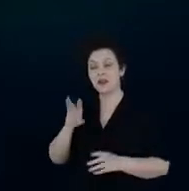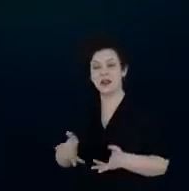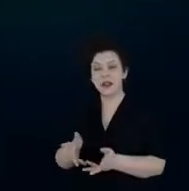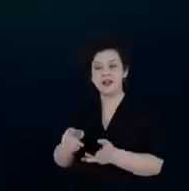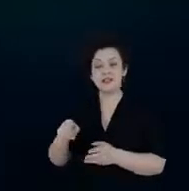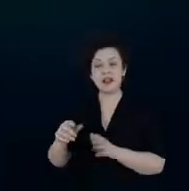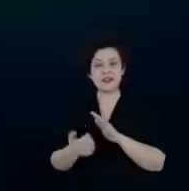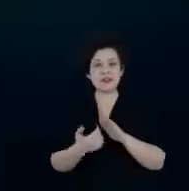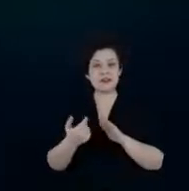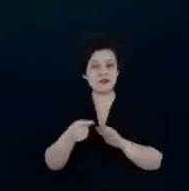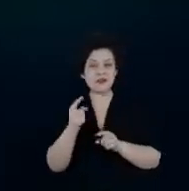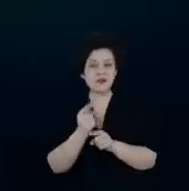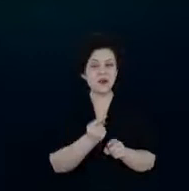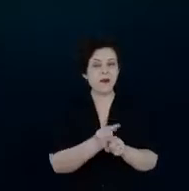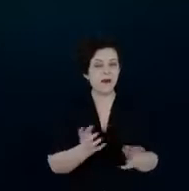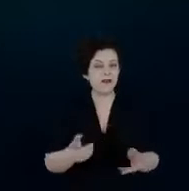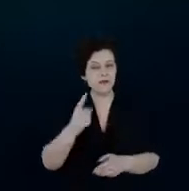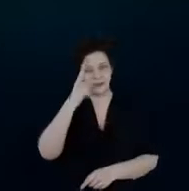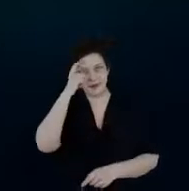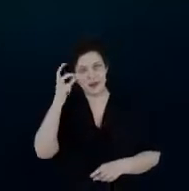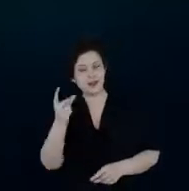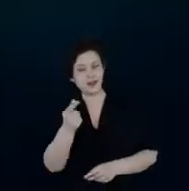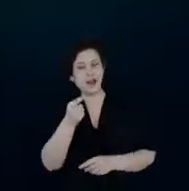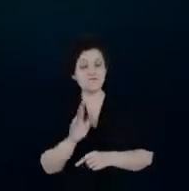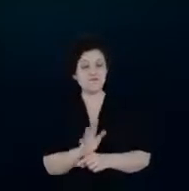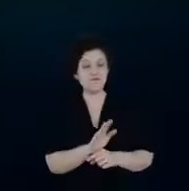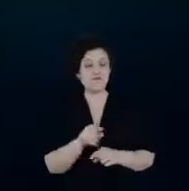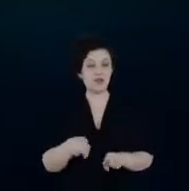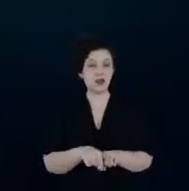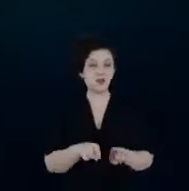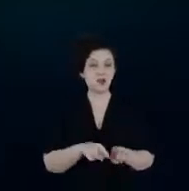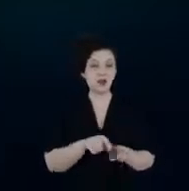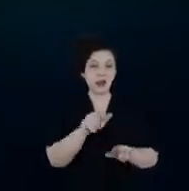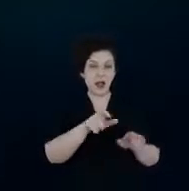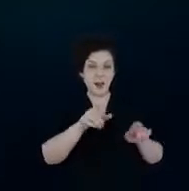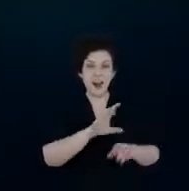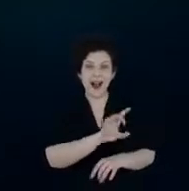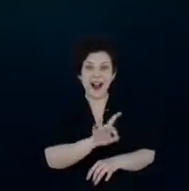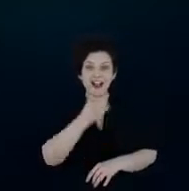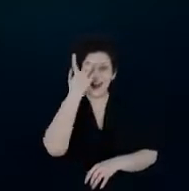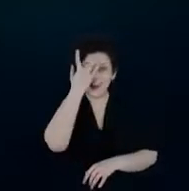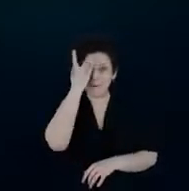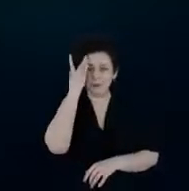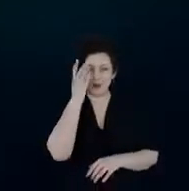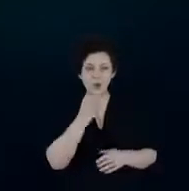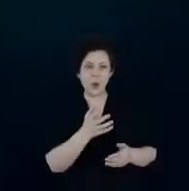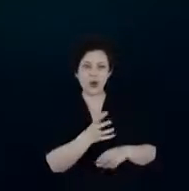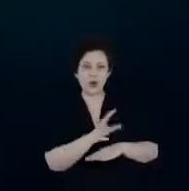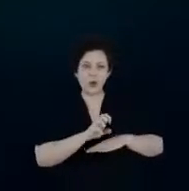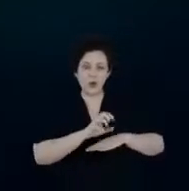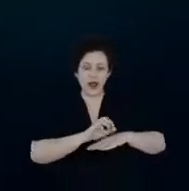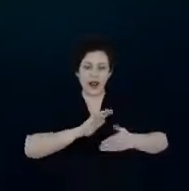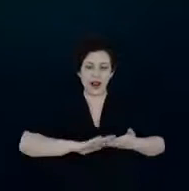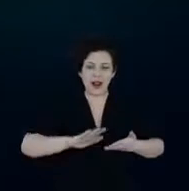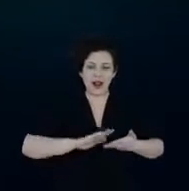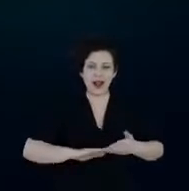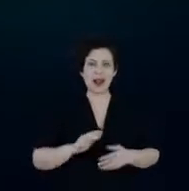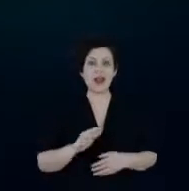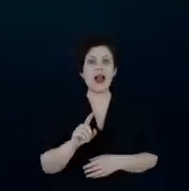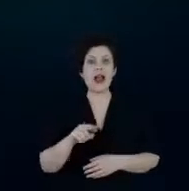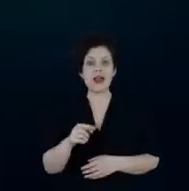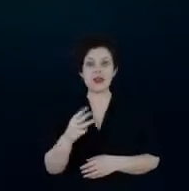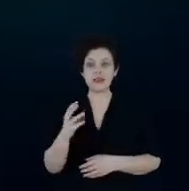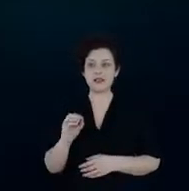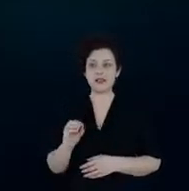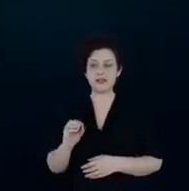a gente um outro fator importante que o consumo per capita do Brasil é aproximadamente um terço de países como